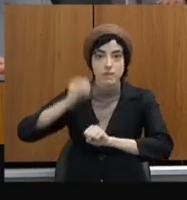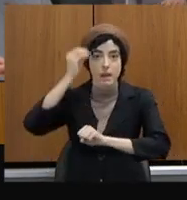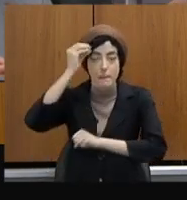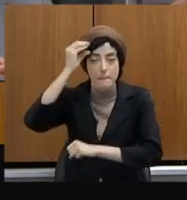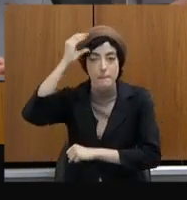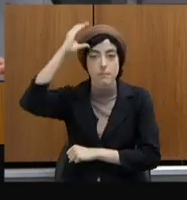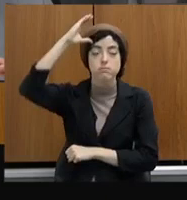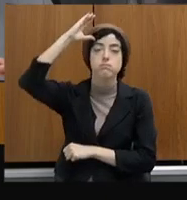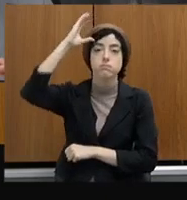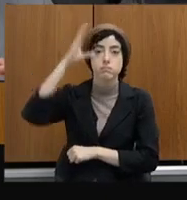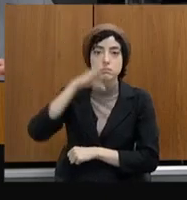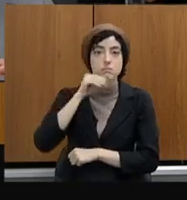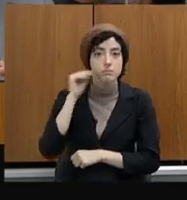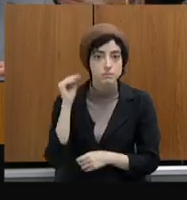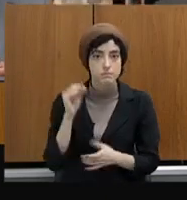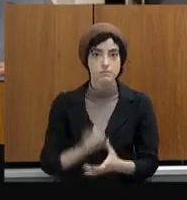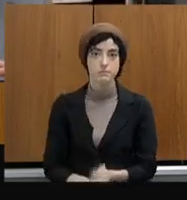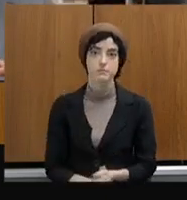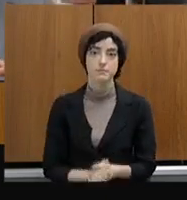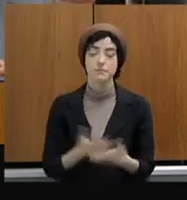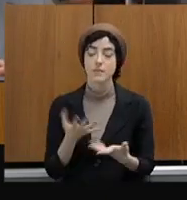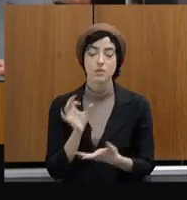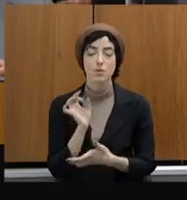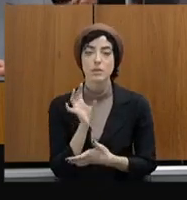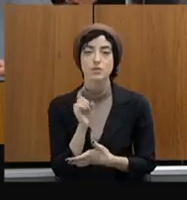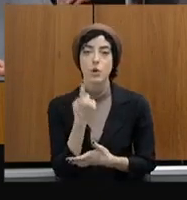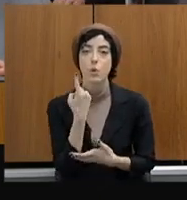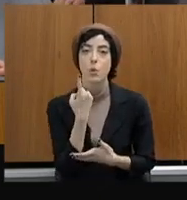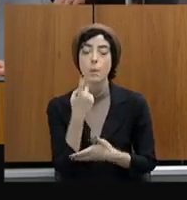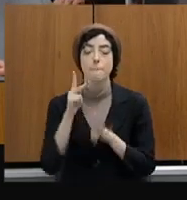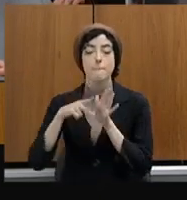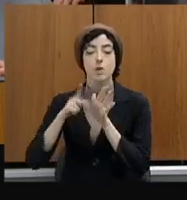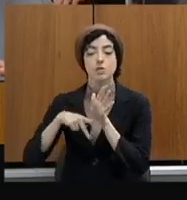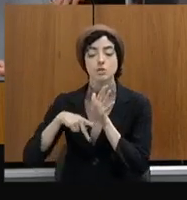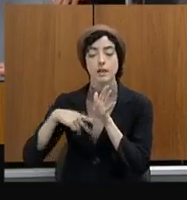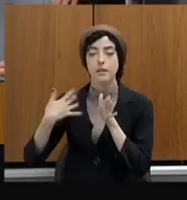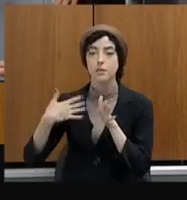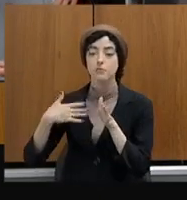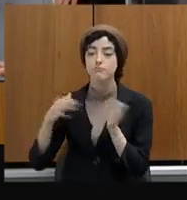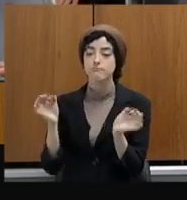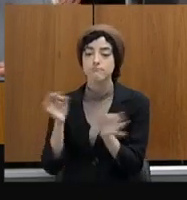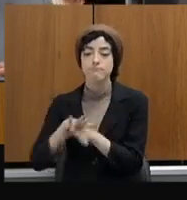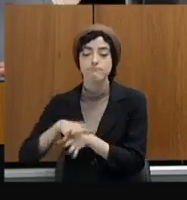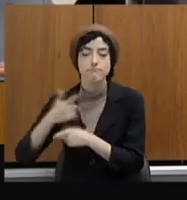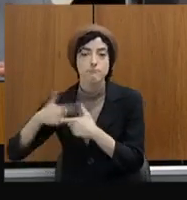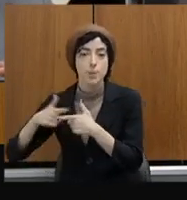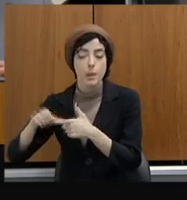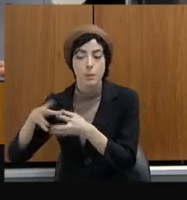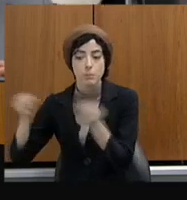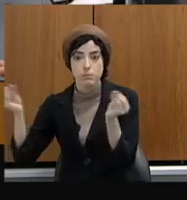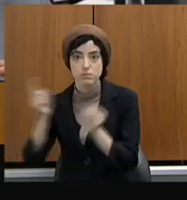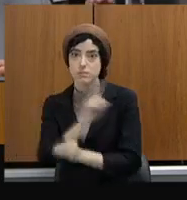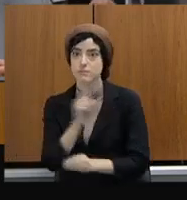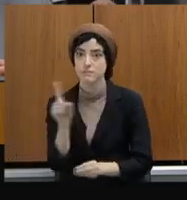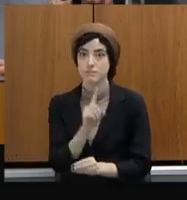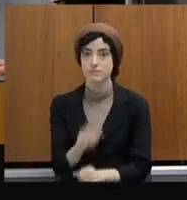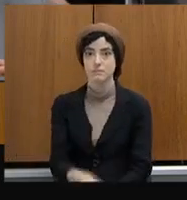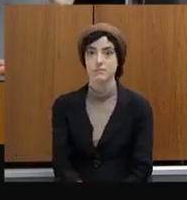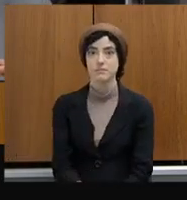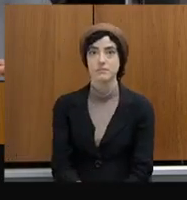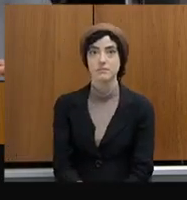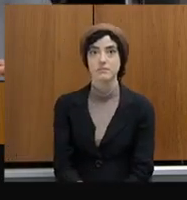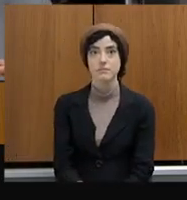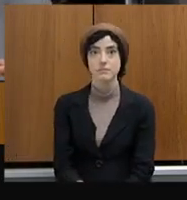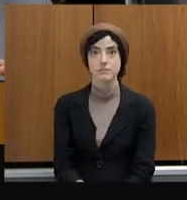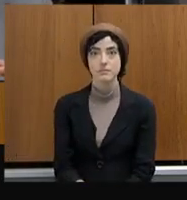questão. instauração. Fizemos aí mais de 10 mil operações policiais, mais de 20 mil